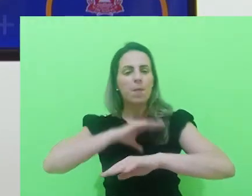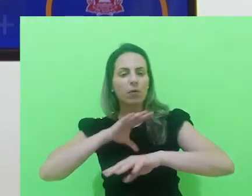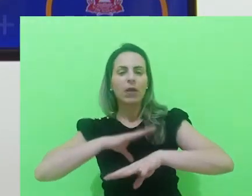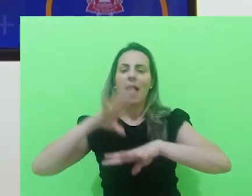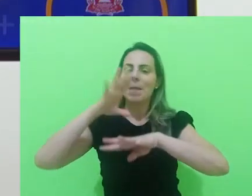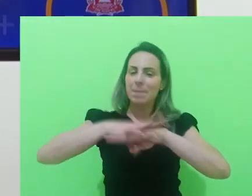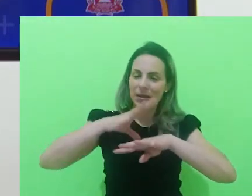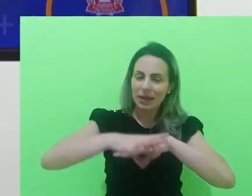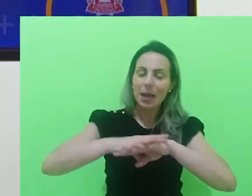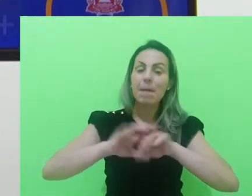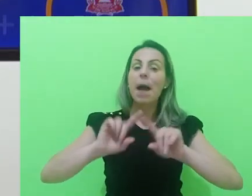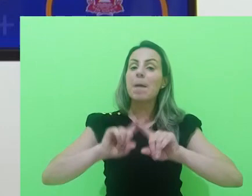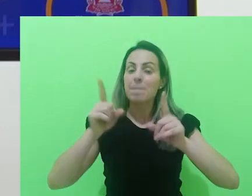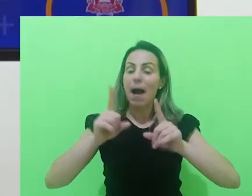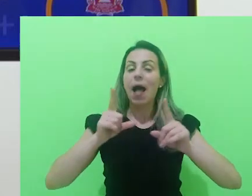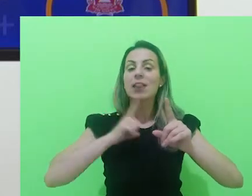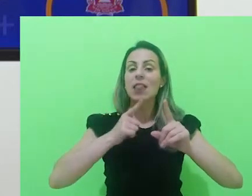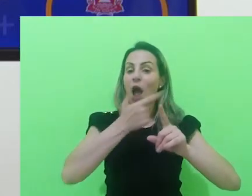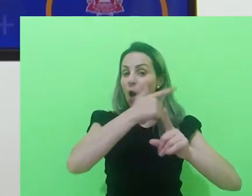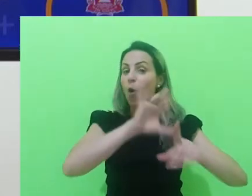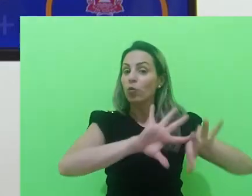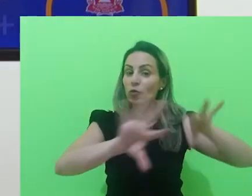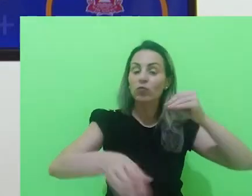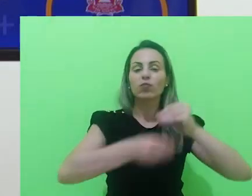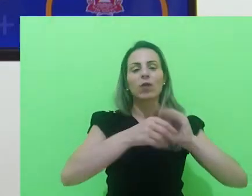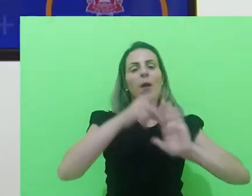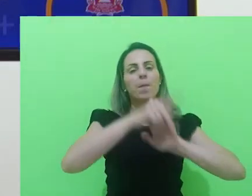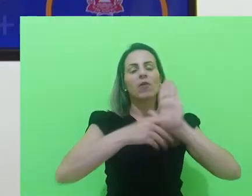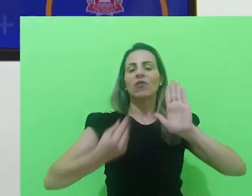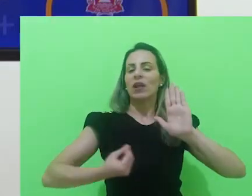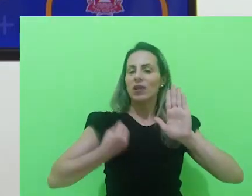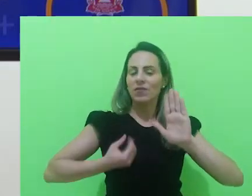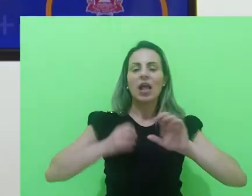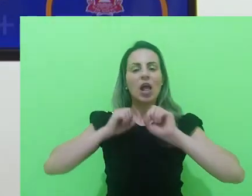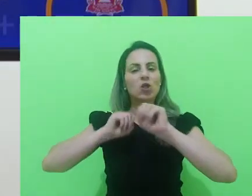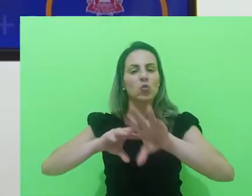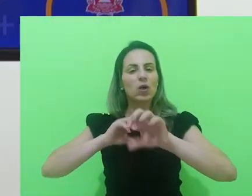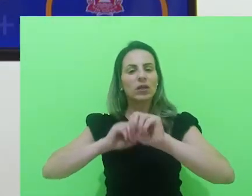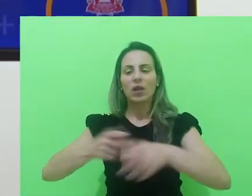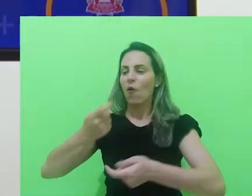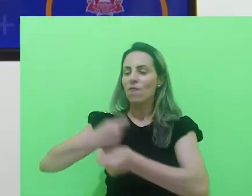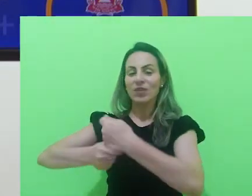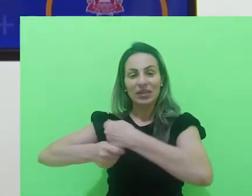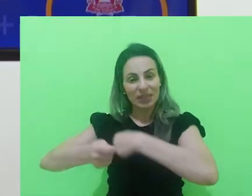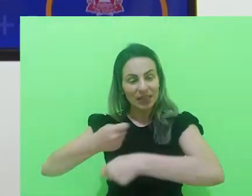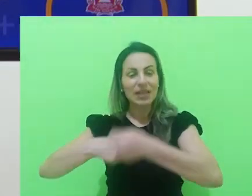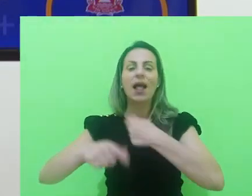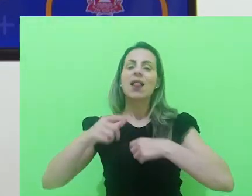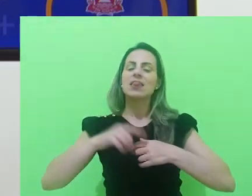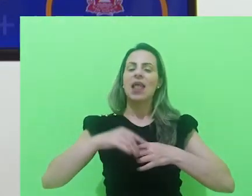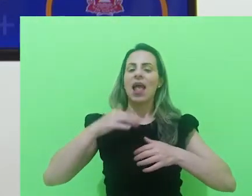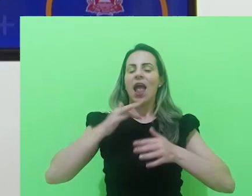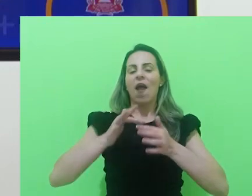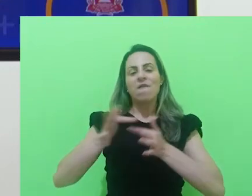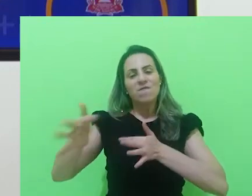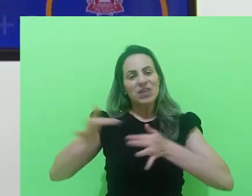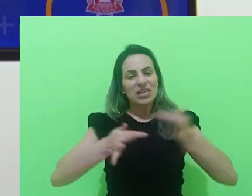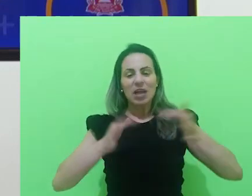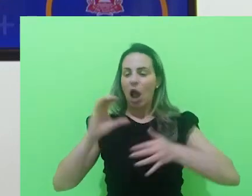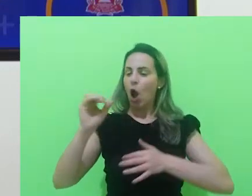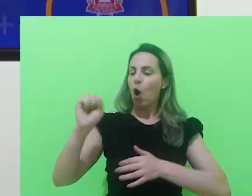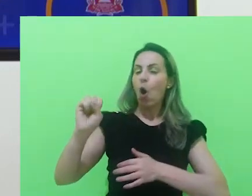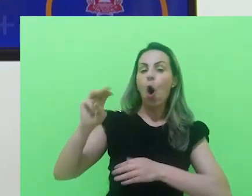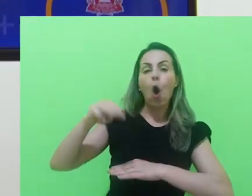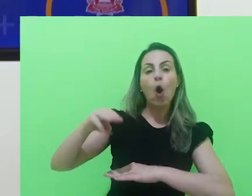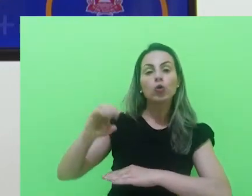ter. No entanto, vem esse agregador. Vai ter Projeto de Vida, vai ter Educação Financeira, vai ter Física do Cosmo, vai